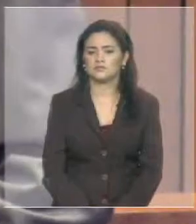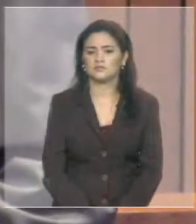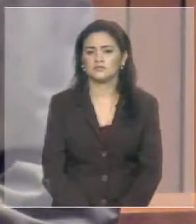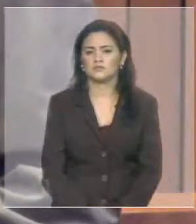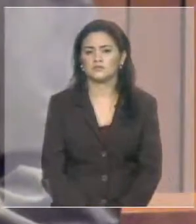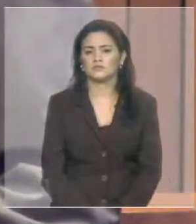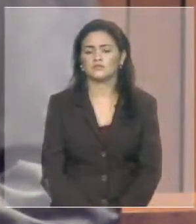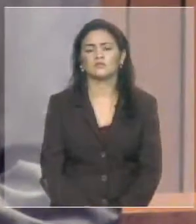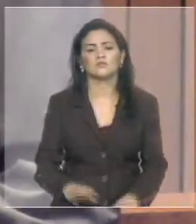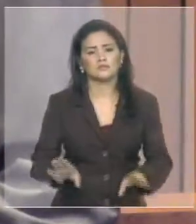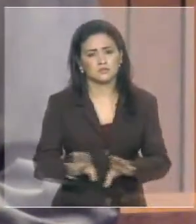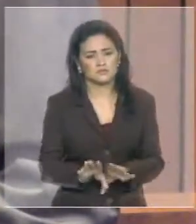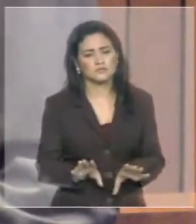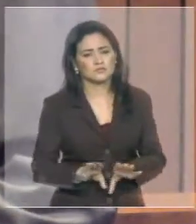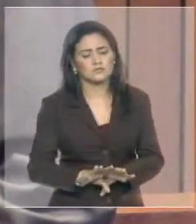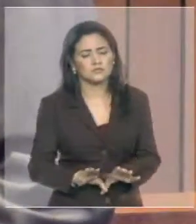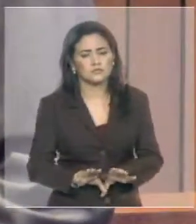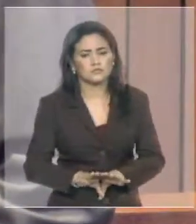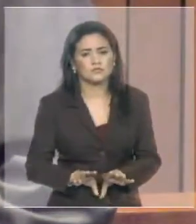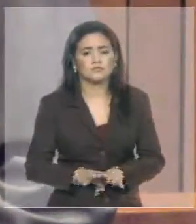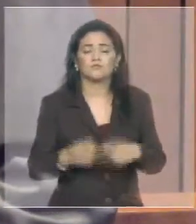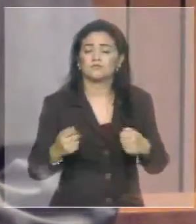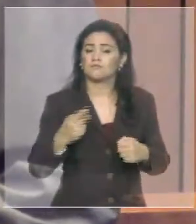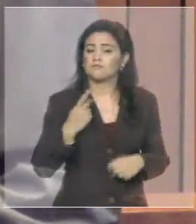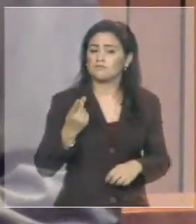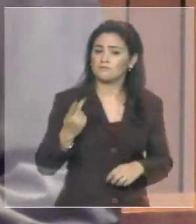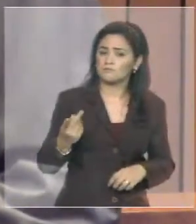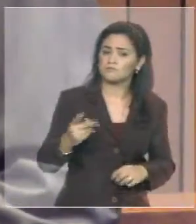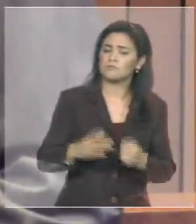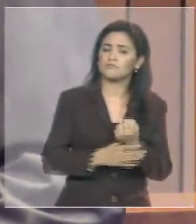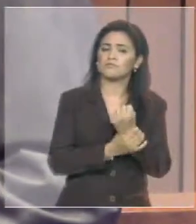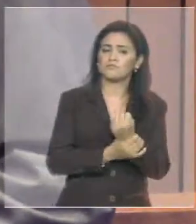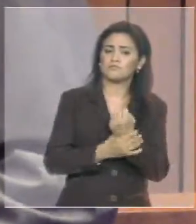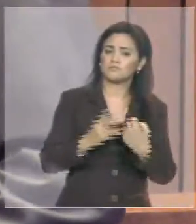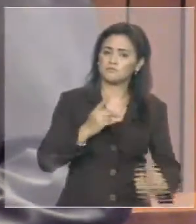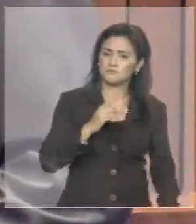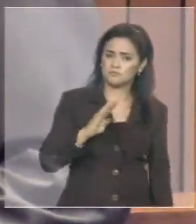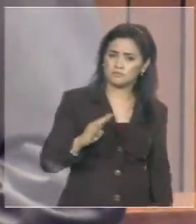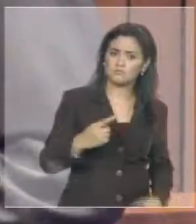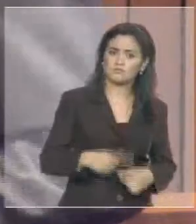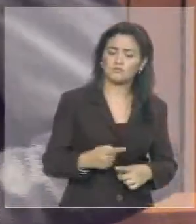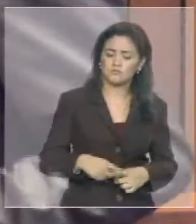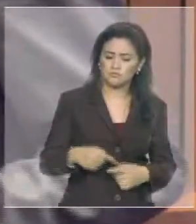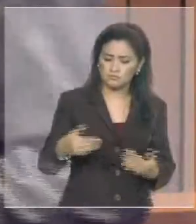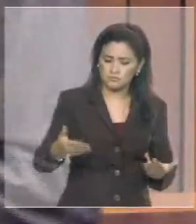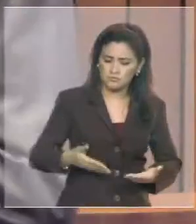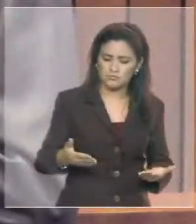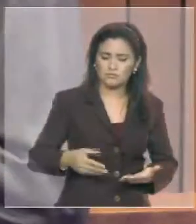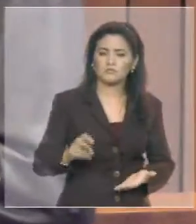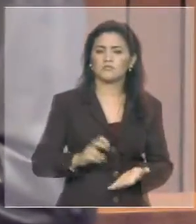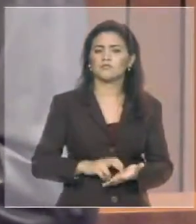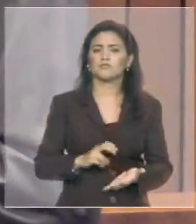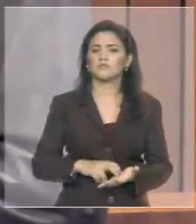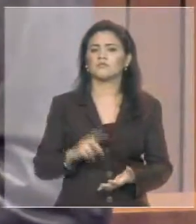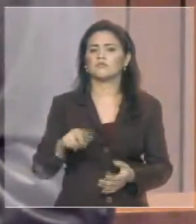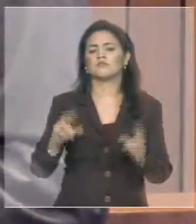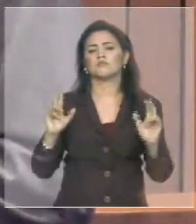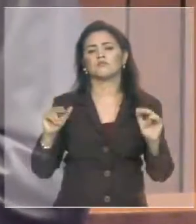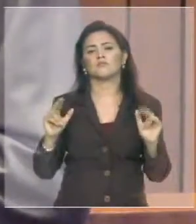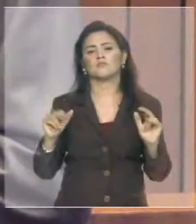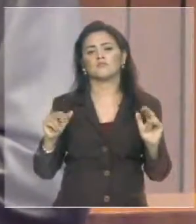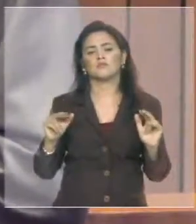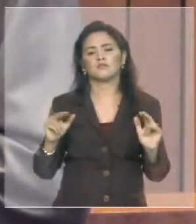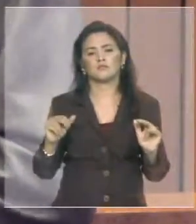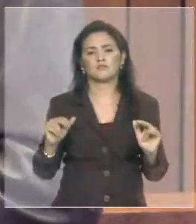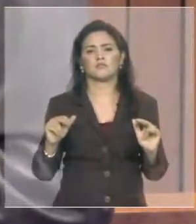pública, até porque durante toda esta manhã está sendo tema realmente de discussões quando nós falamos, foi falado aqui, inicialmente pelo deputado